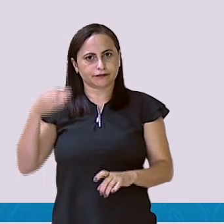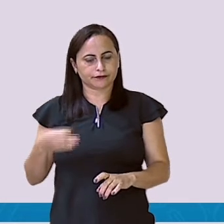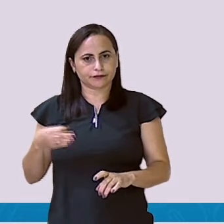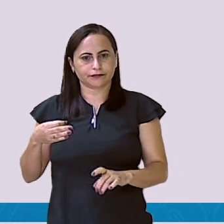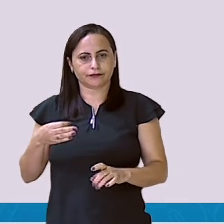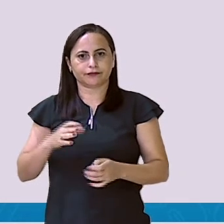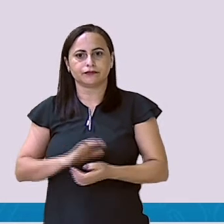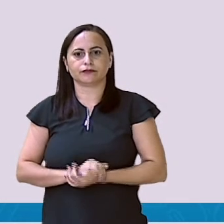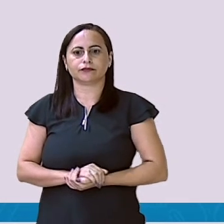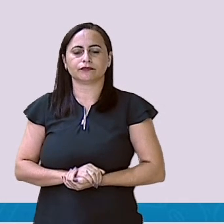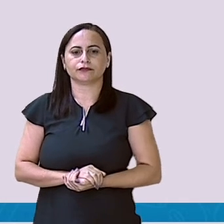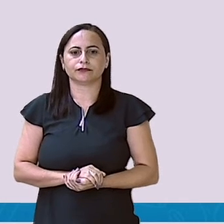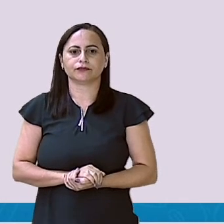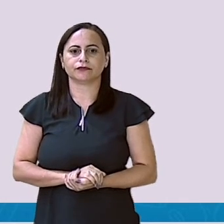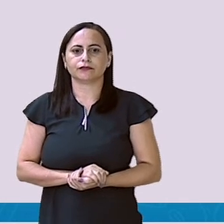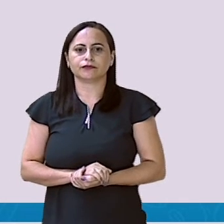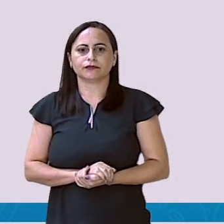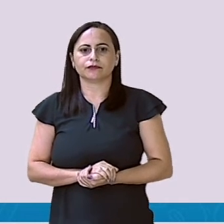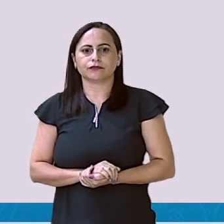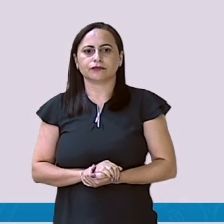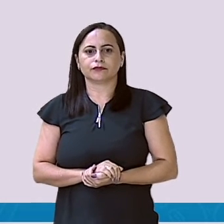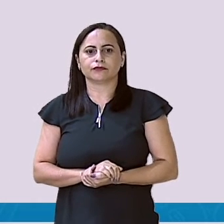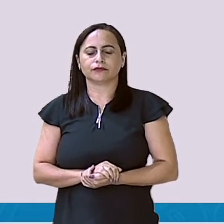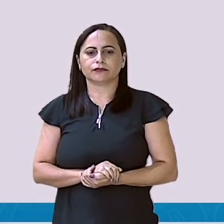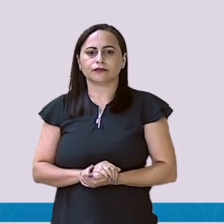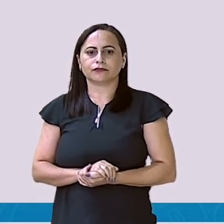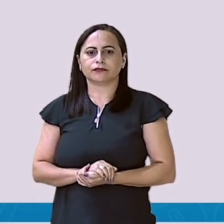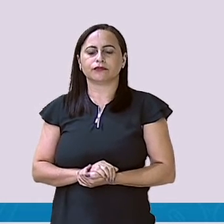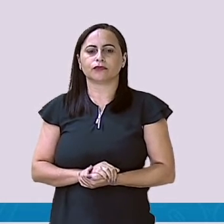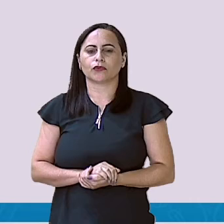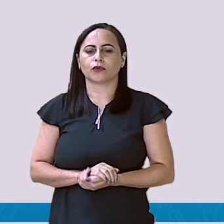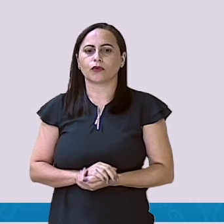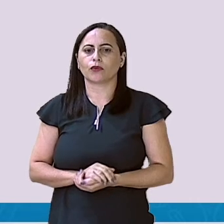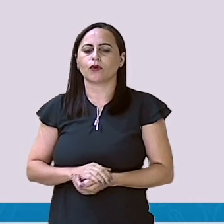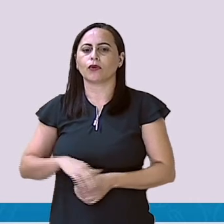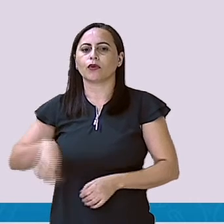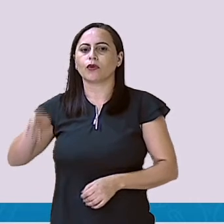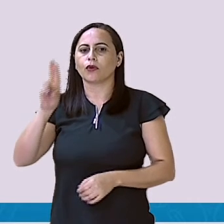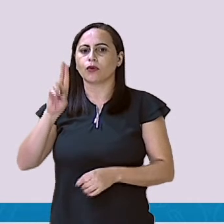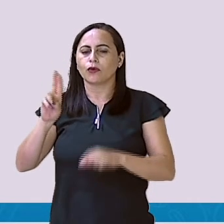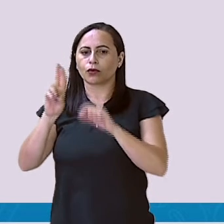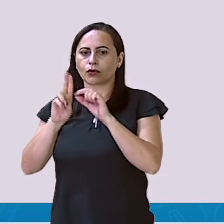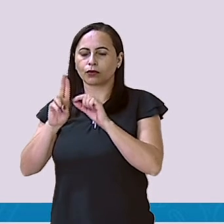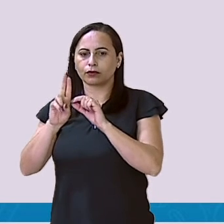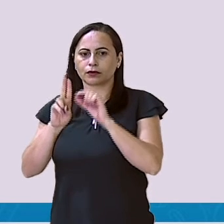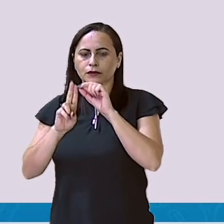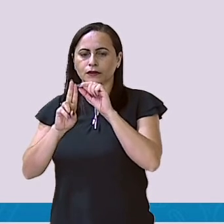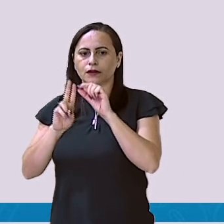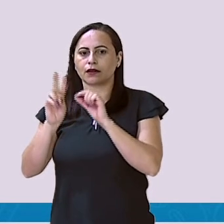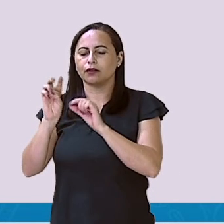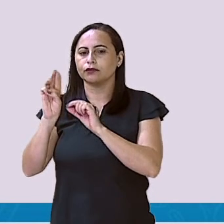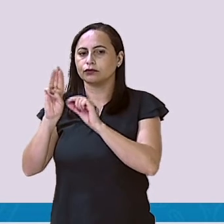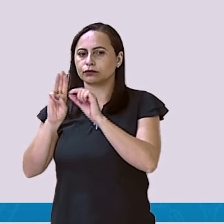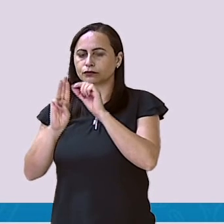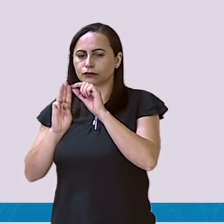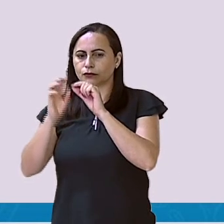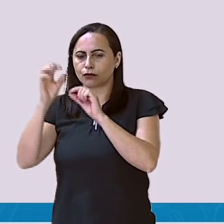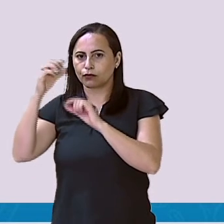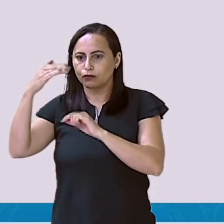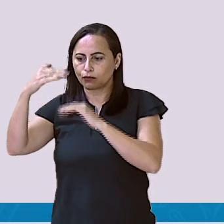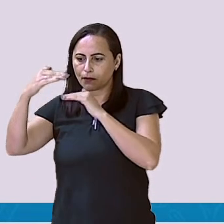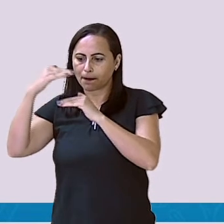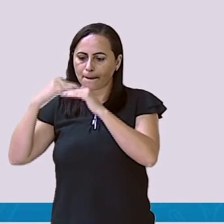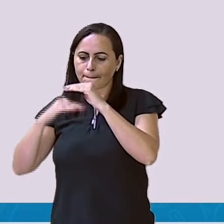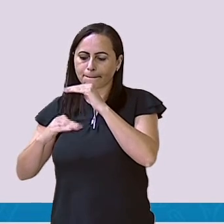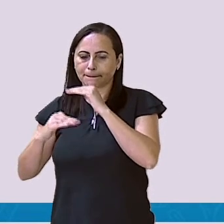do lugar onde tem que ficar, ó. Eu põe o 7, unidade debaixo de unidade, e dezena debaixo de dezena,